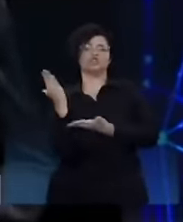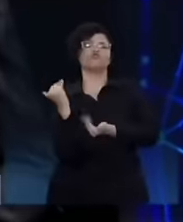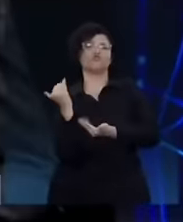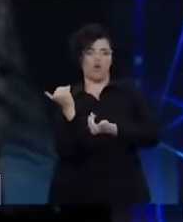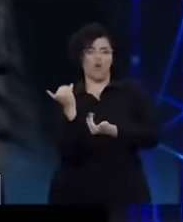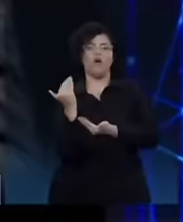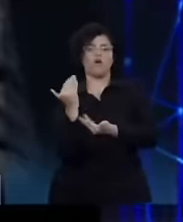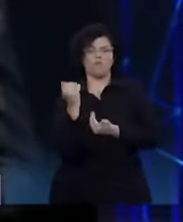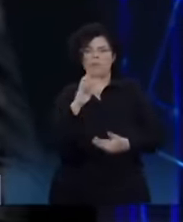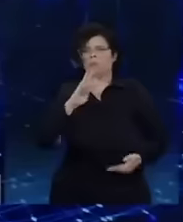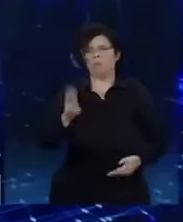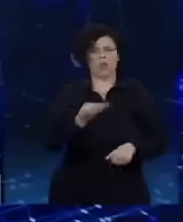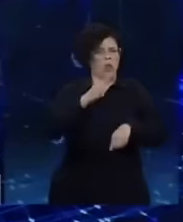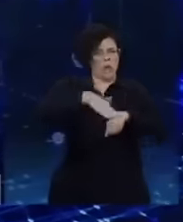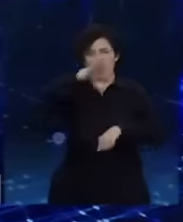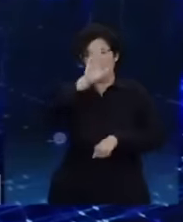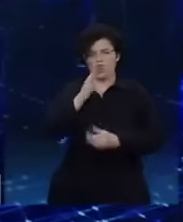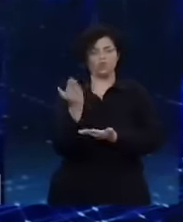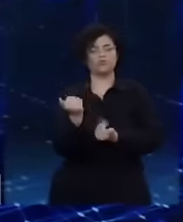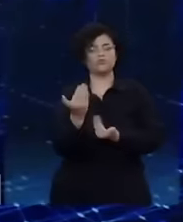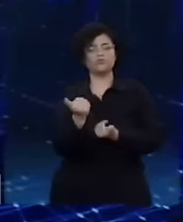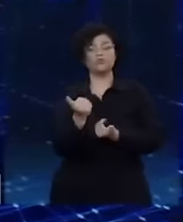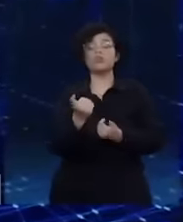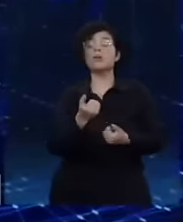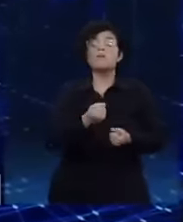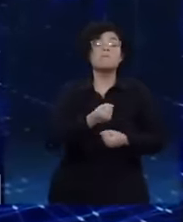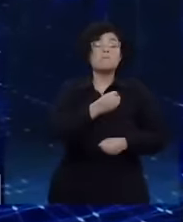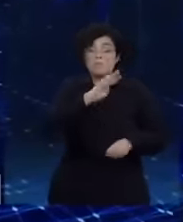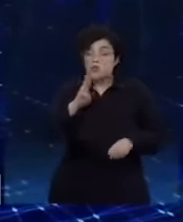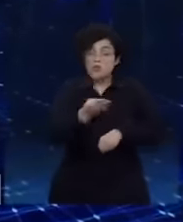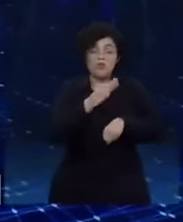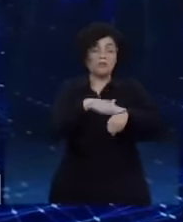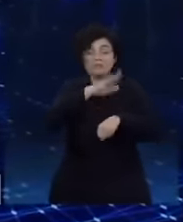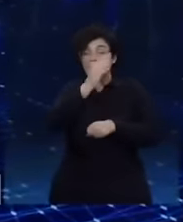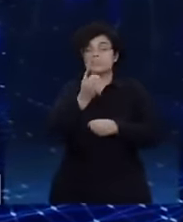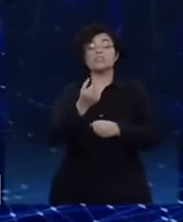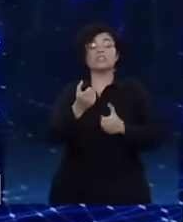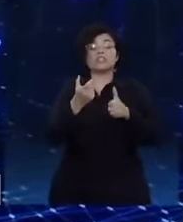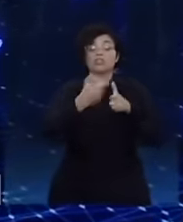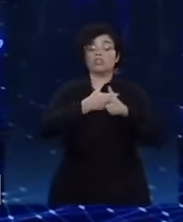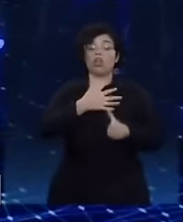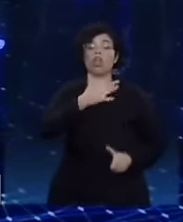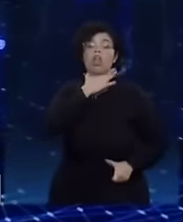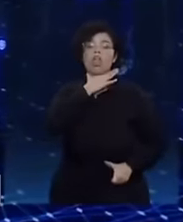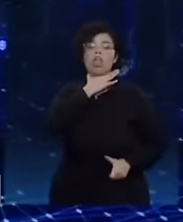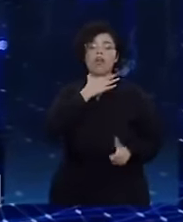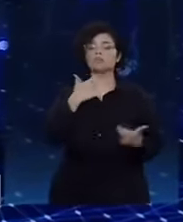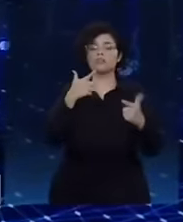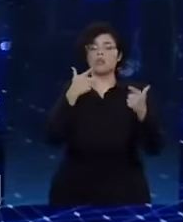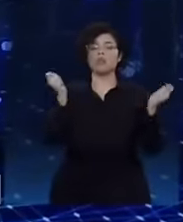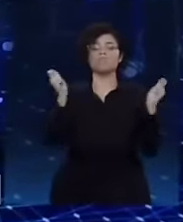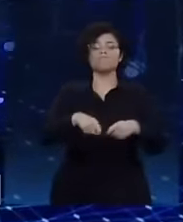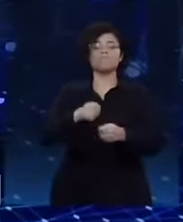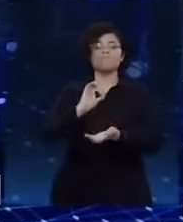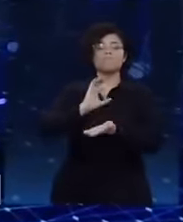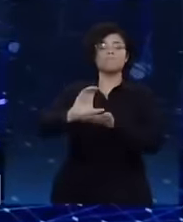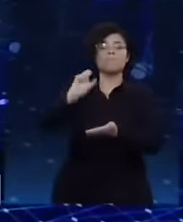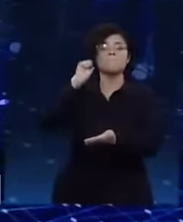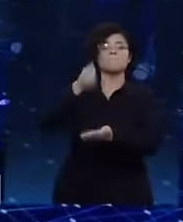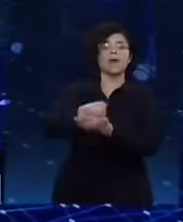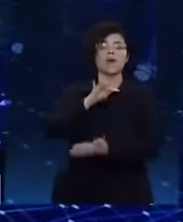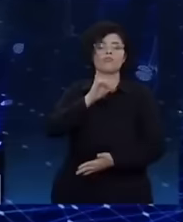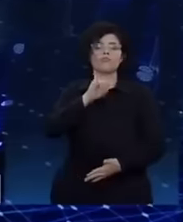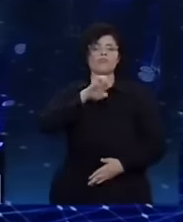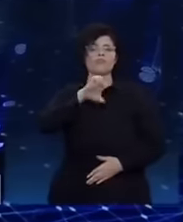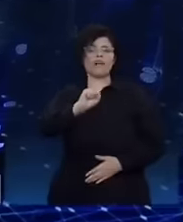E mais de um milhão estavam endividados sem condição de pagar esse crédito, o FIES. O que o meu governo